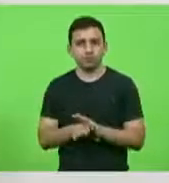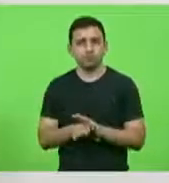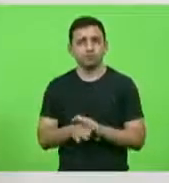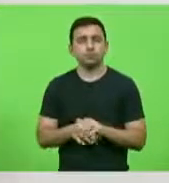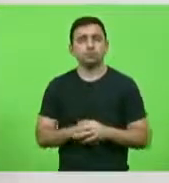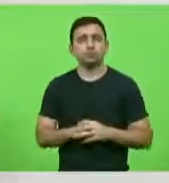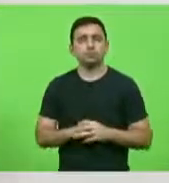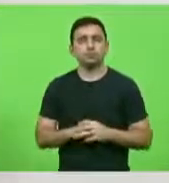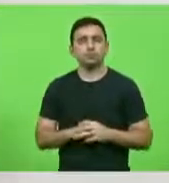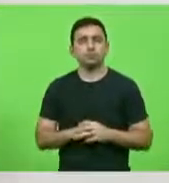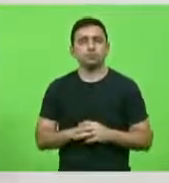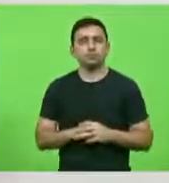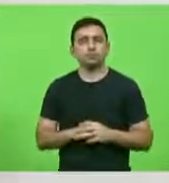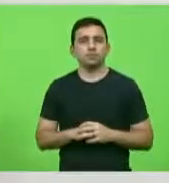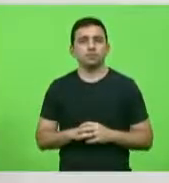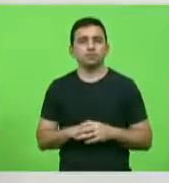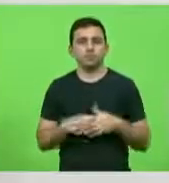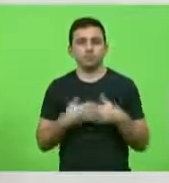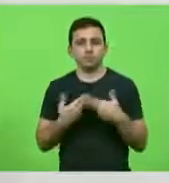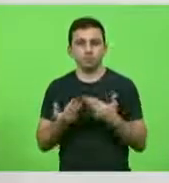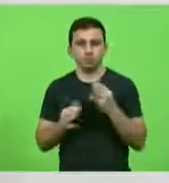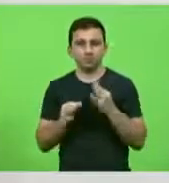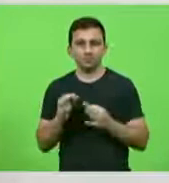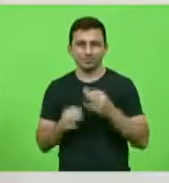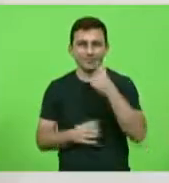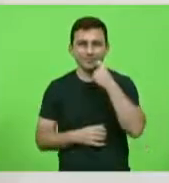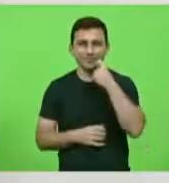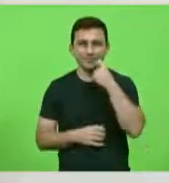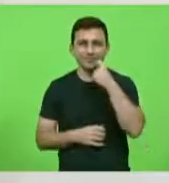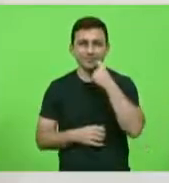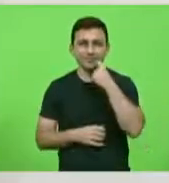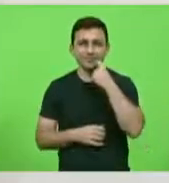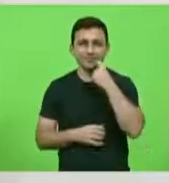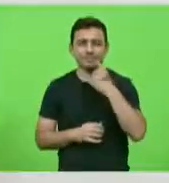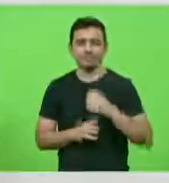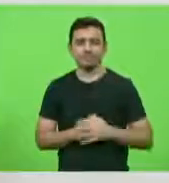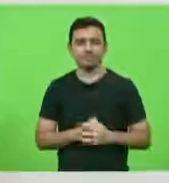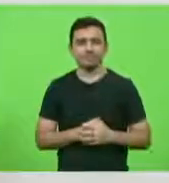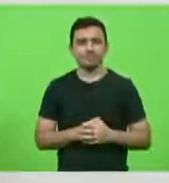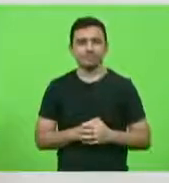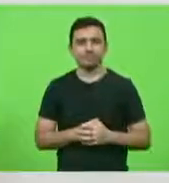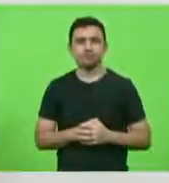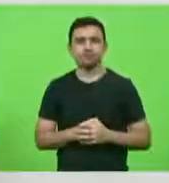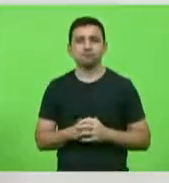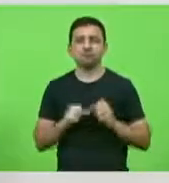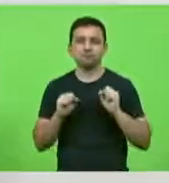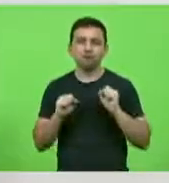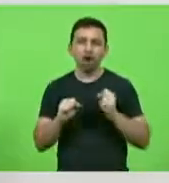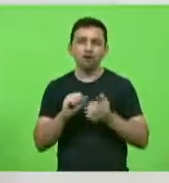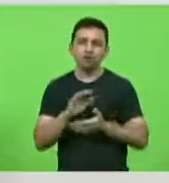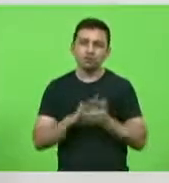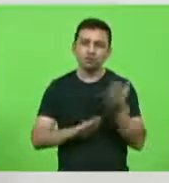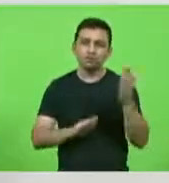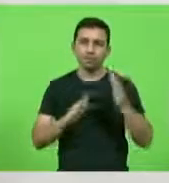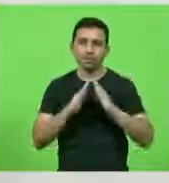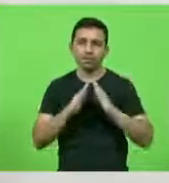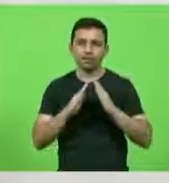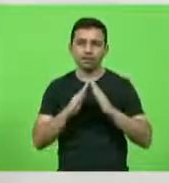o julgamento de sexta-feira, pude ir para casa já